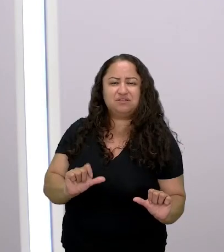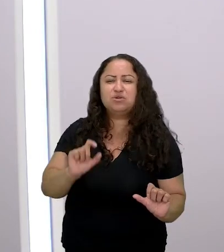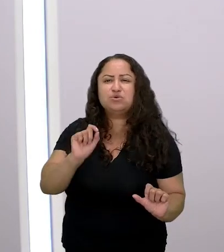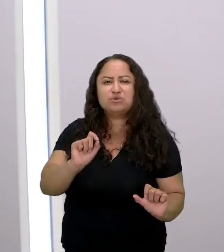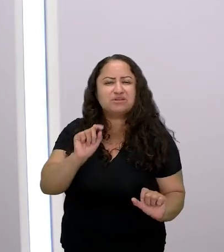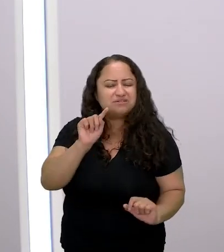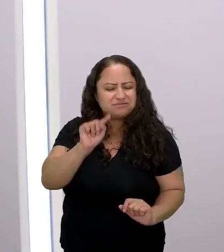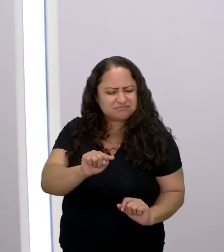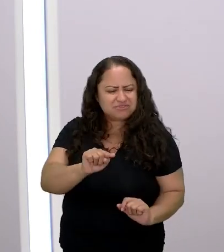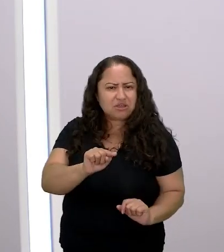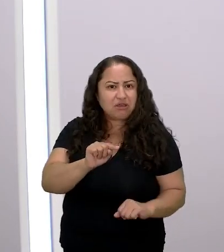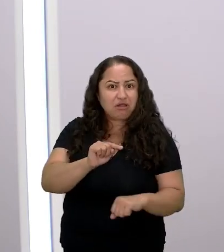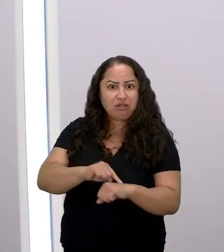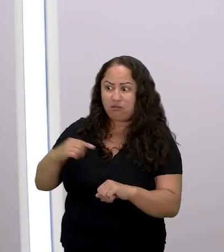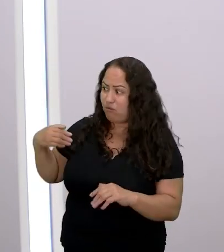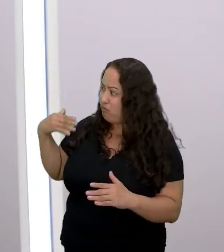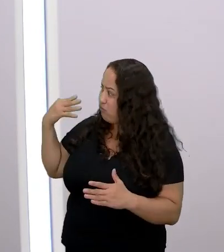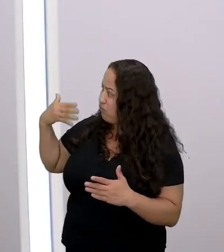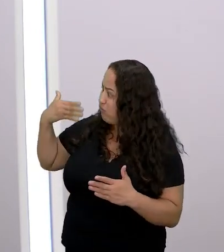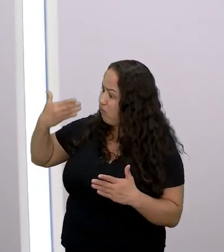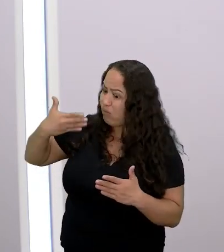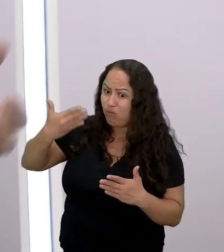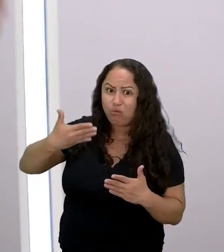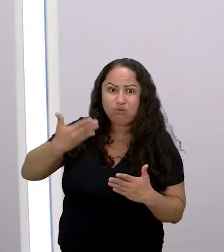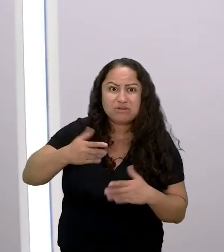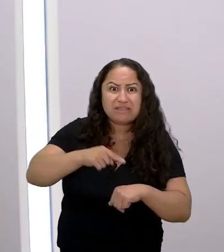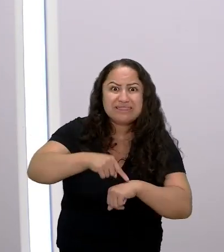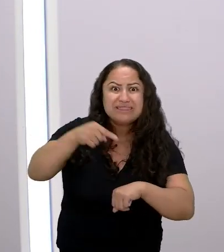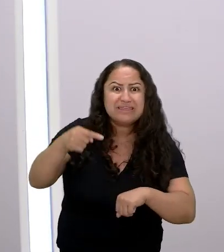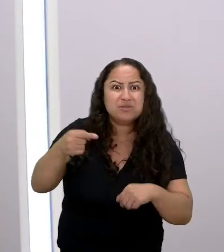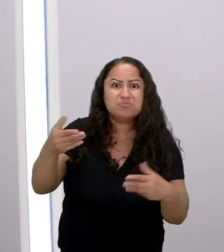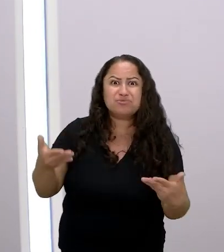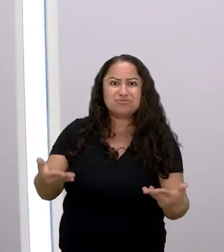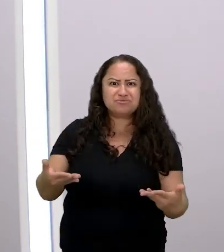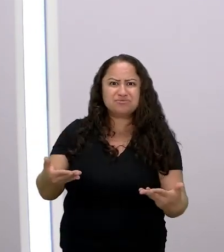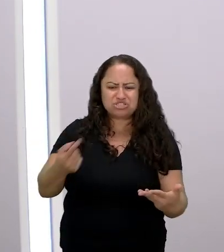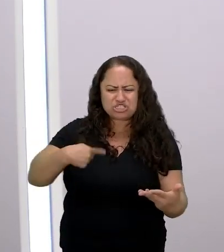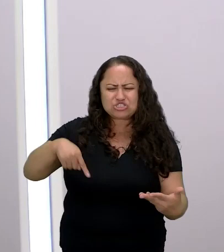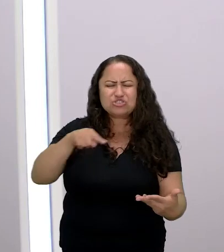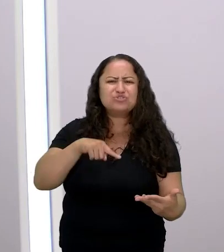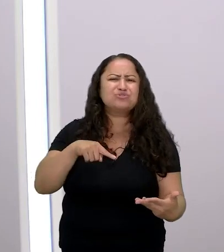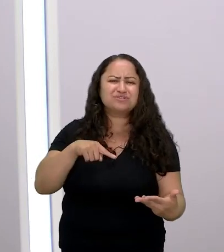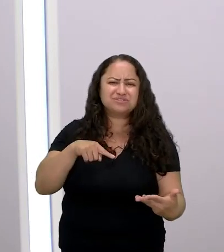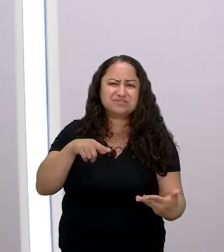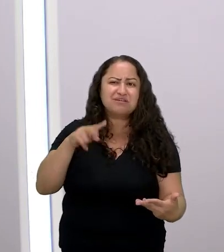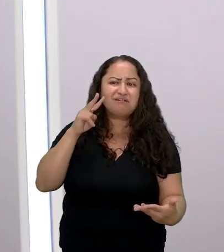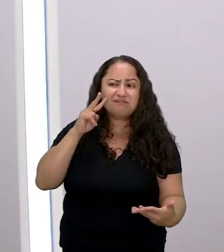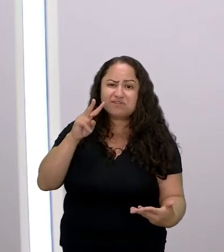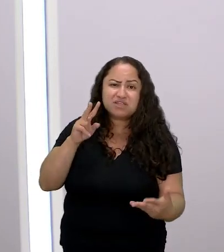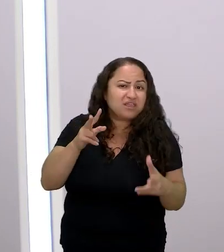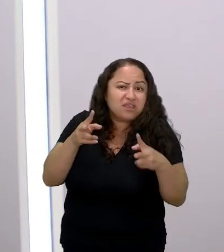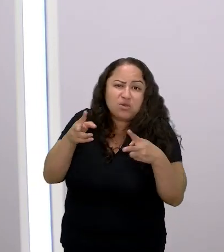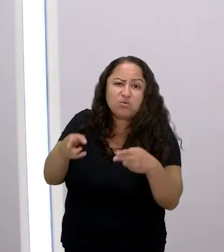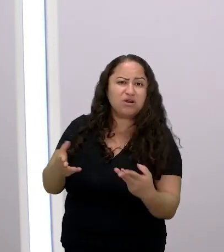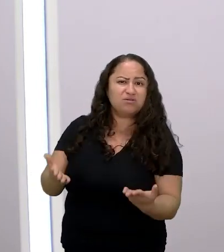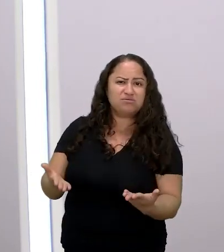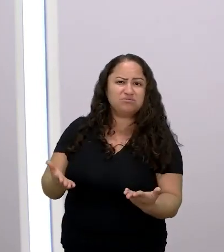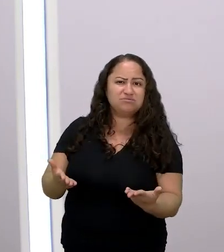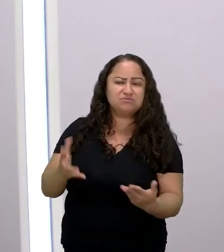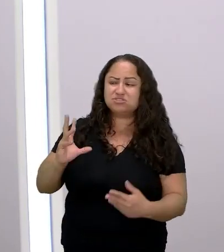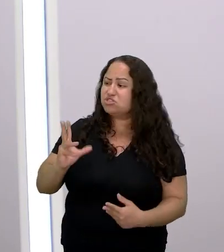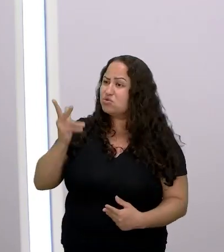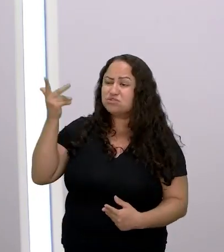olha quanto tempo se passou isso e hoje a gente ainda vê muitas e muitas situações de